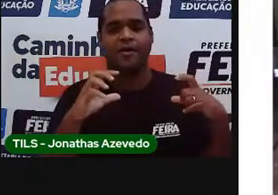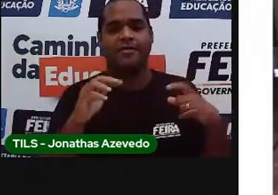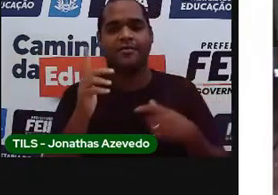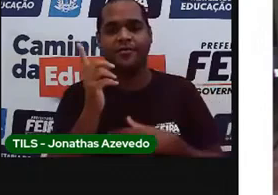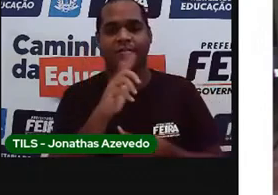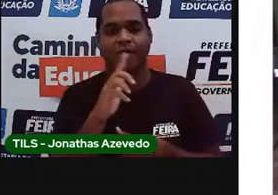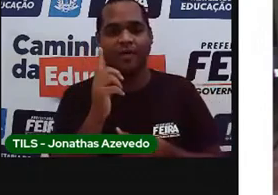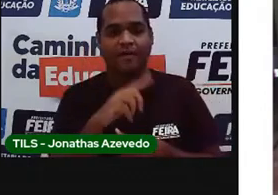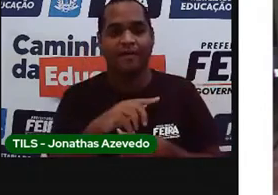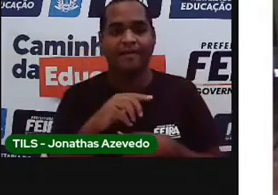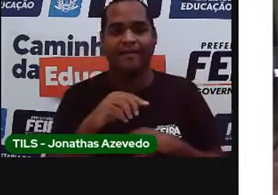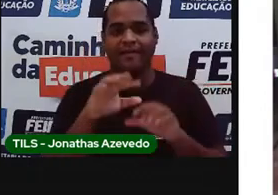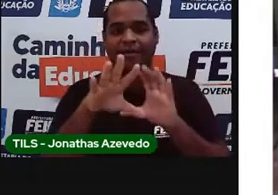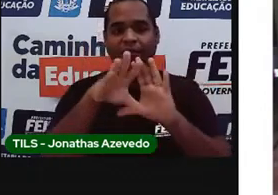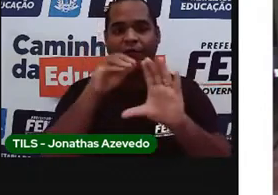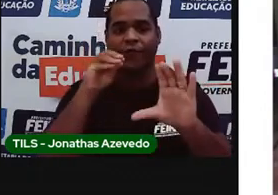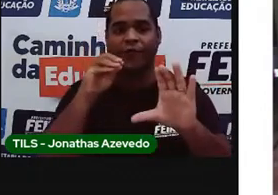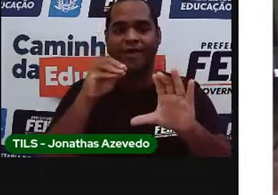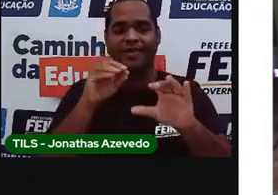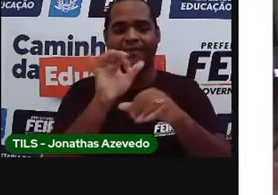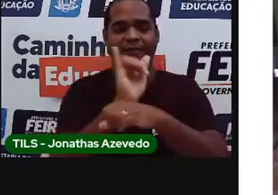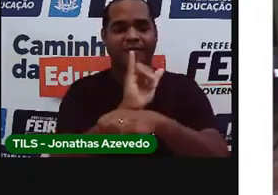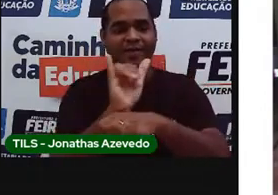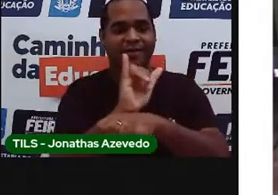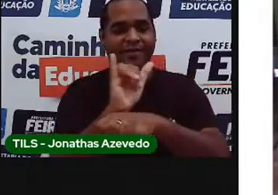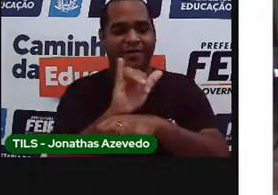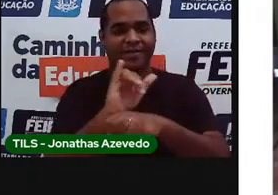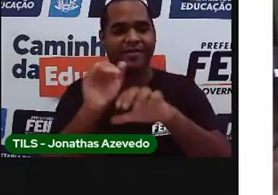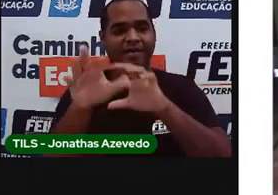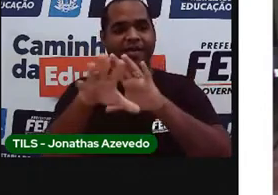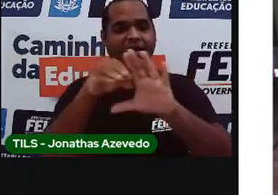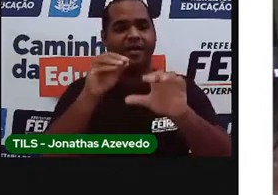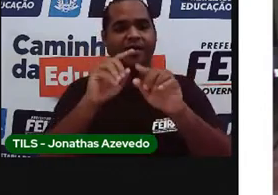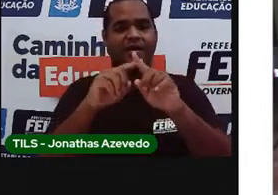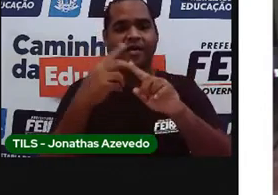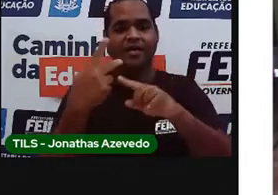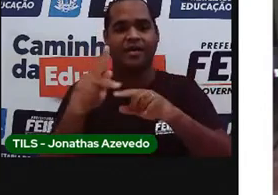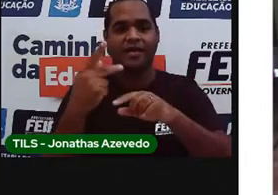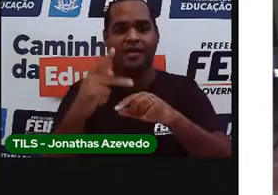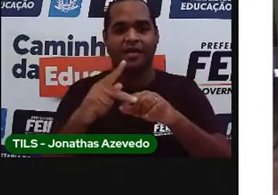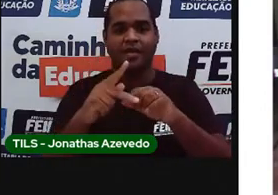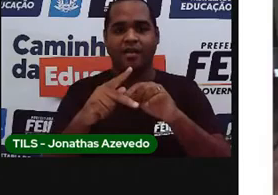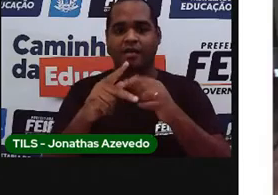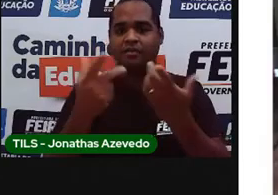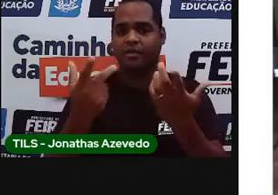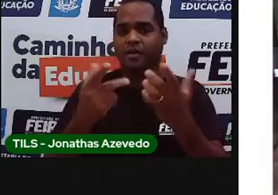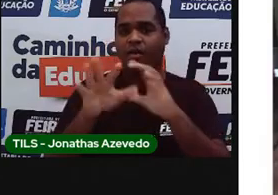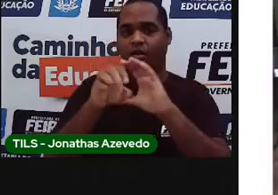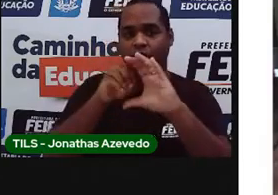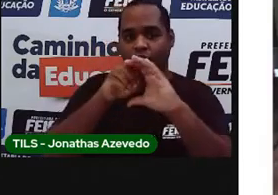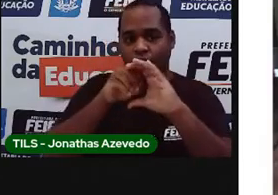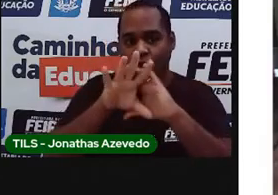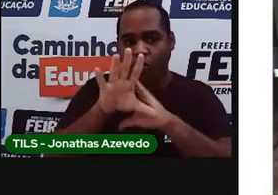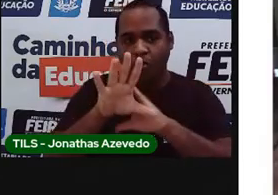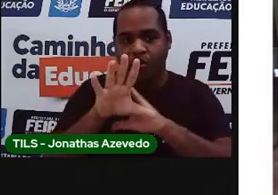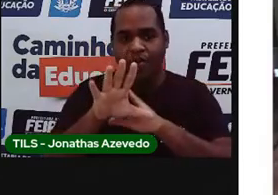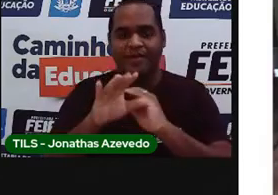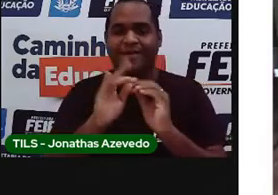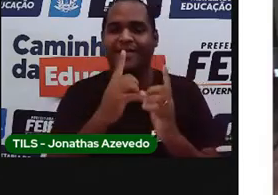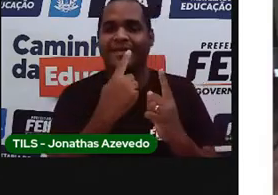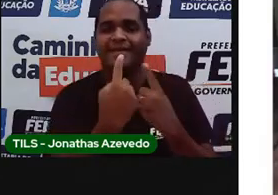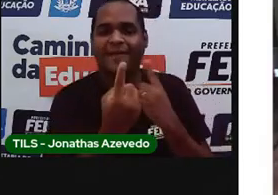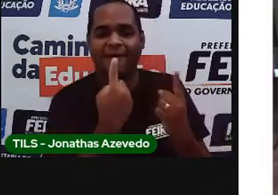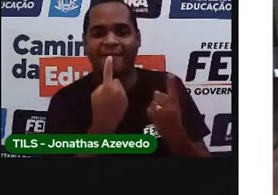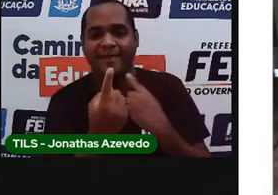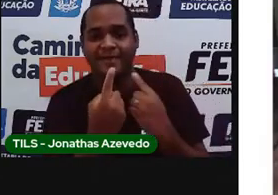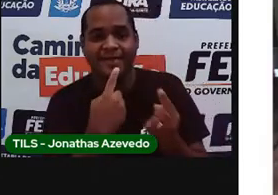conseguiu fazer de um vídeo que está passando lá na Google. Justamente, elas foram entrevistadas.